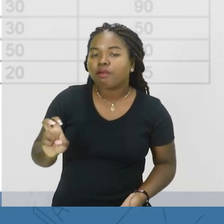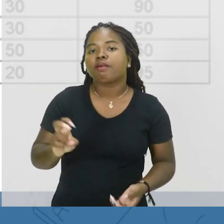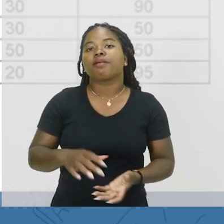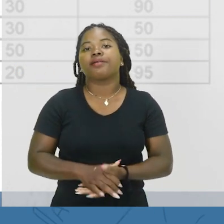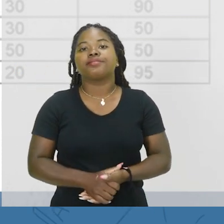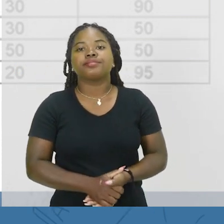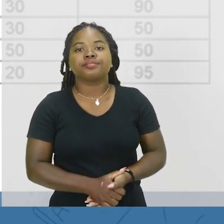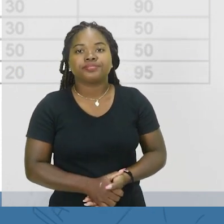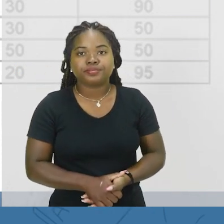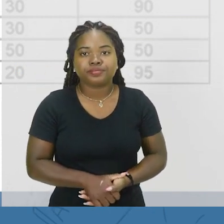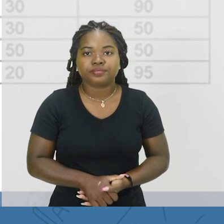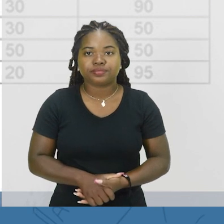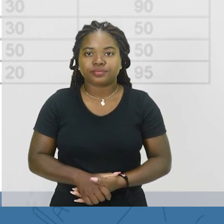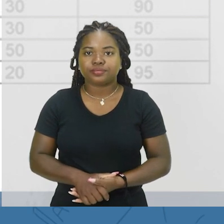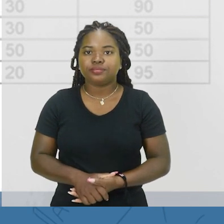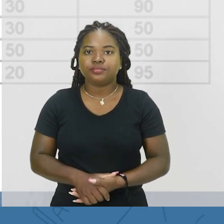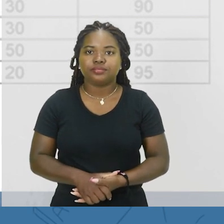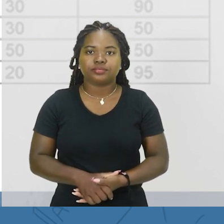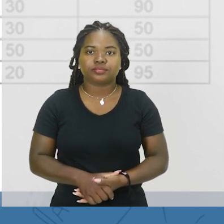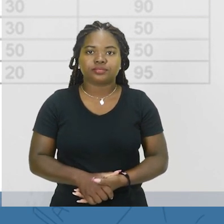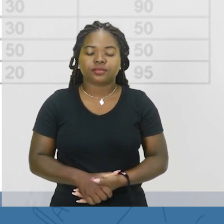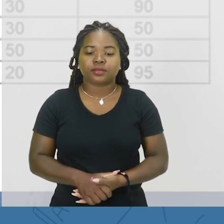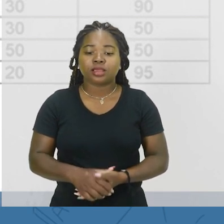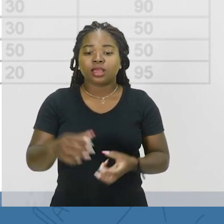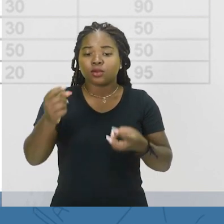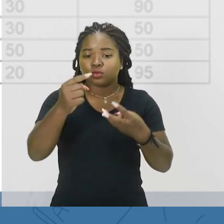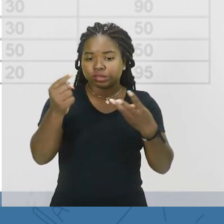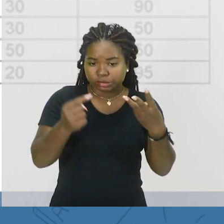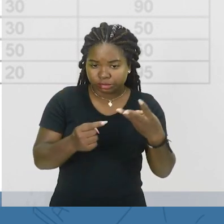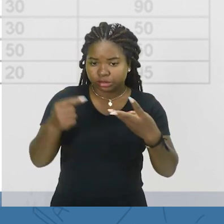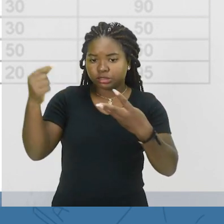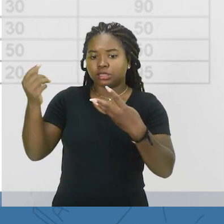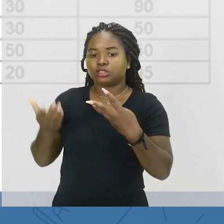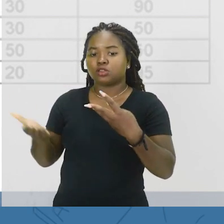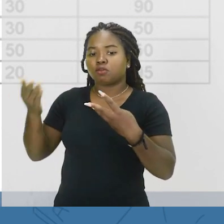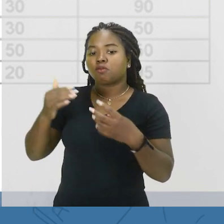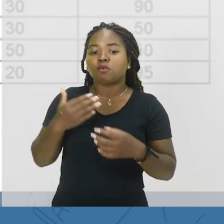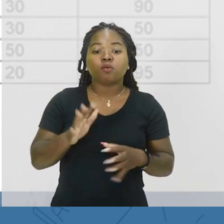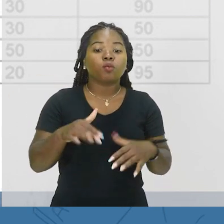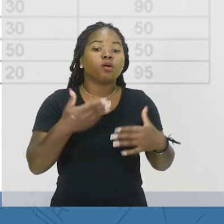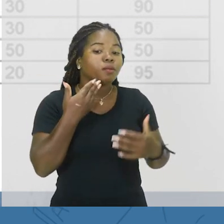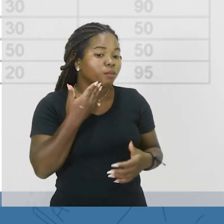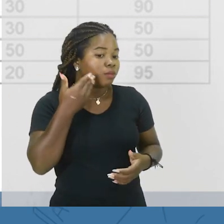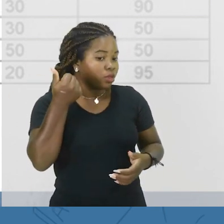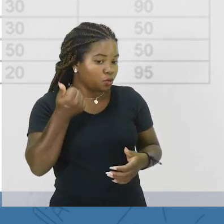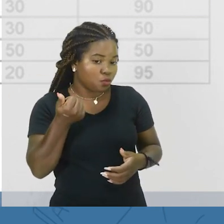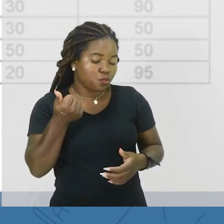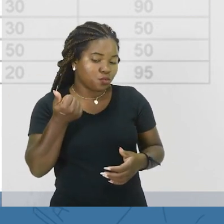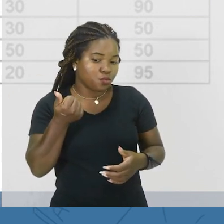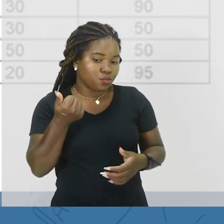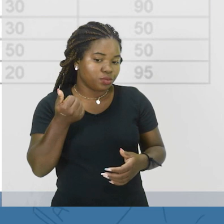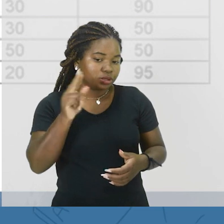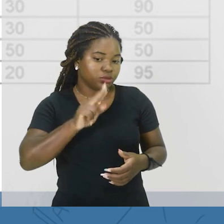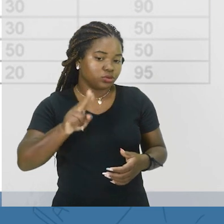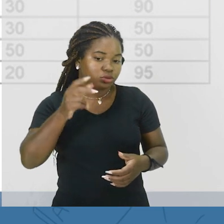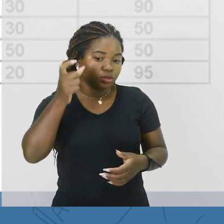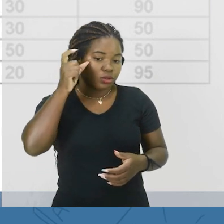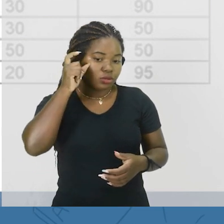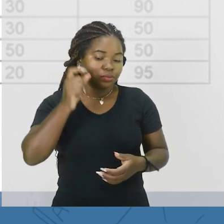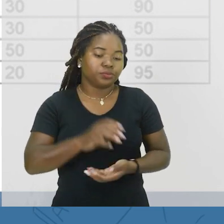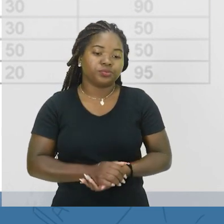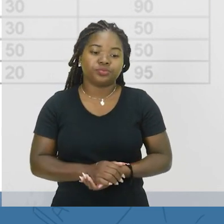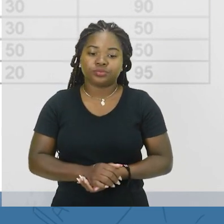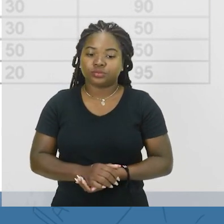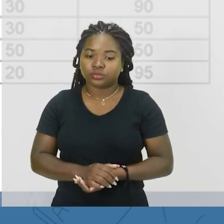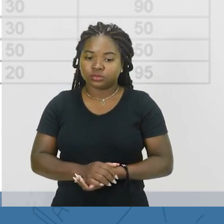95 Ok? Então, considerando os três aspectos qual é a melhor amostra de lente fotocromática a ser utilizada em óculos, né? Então